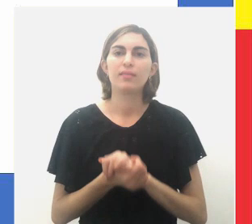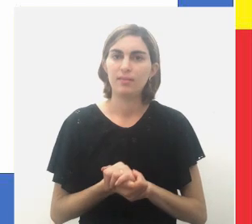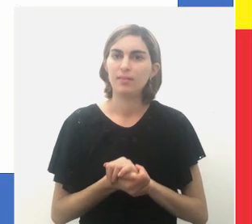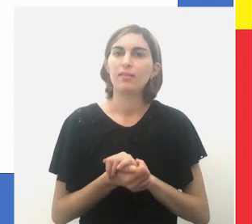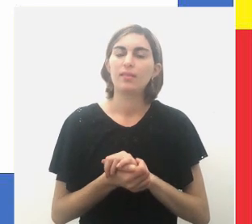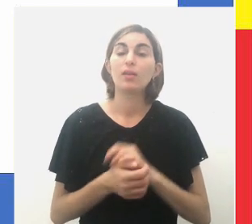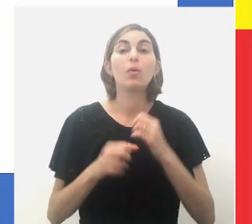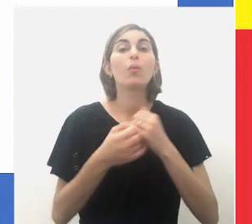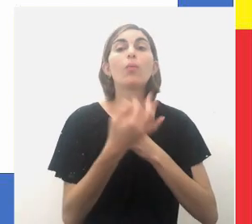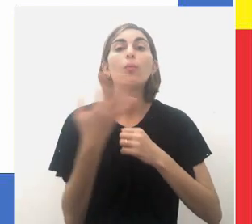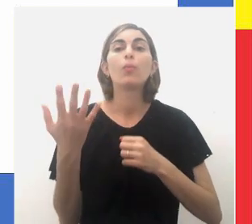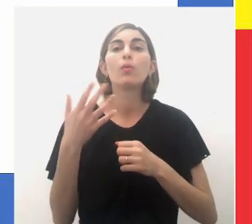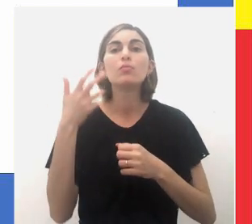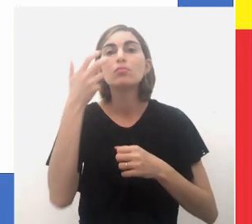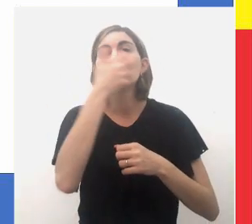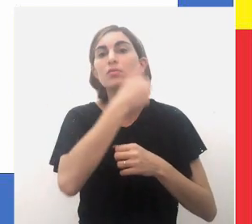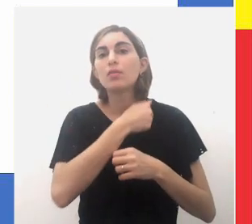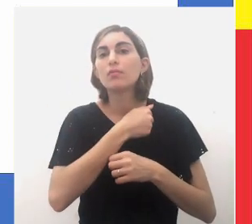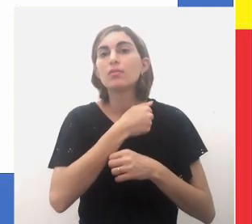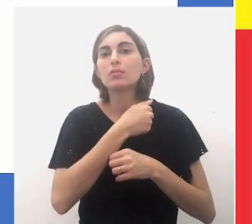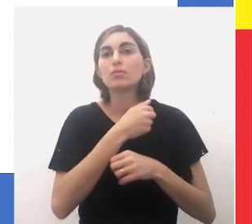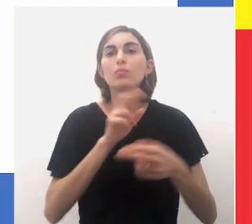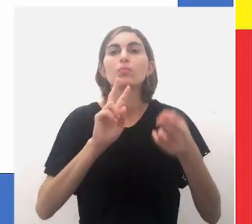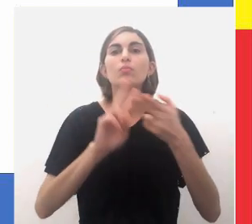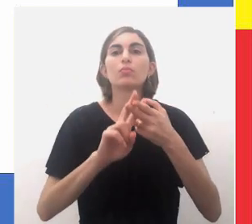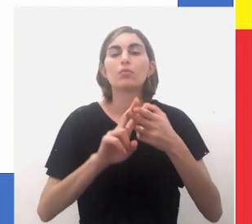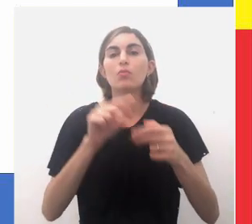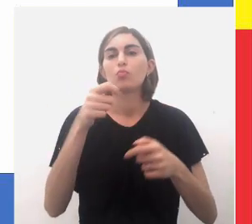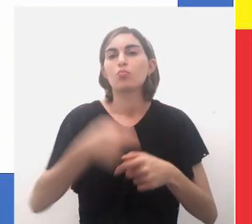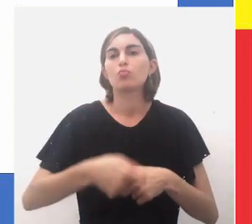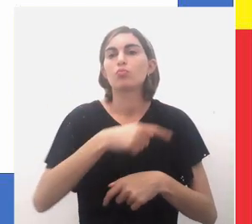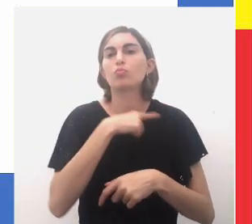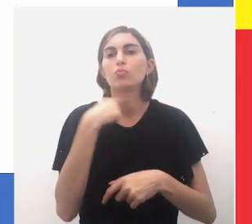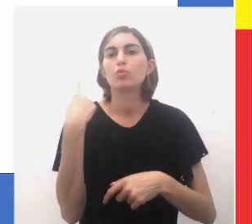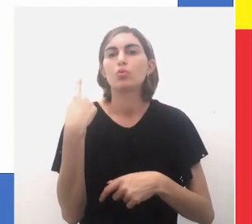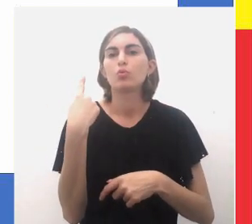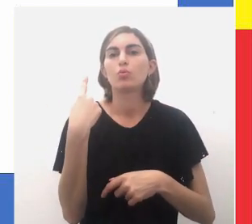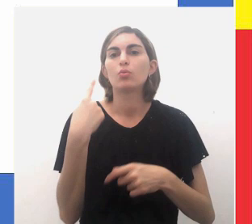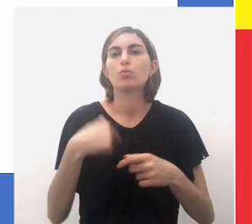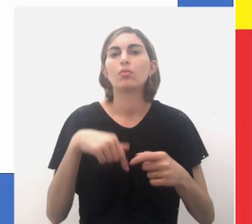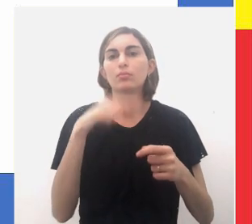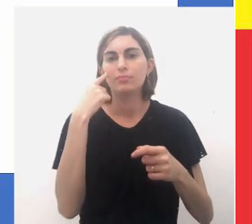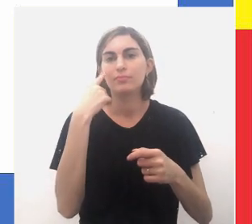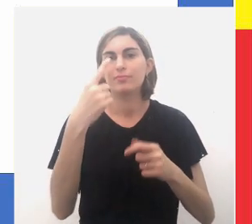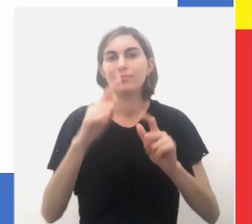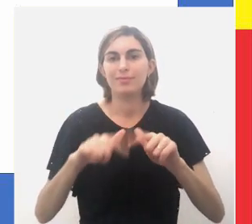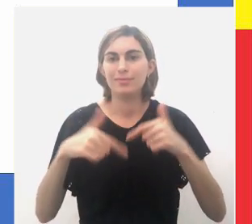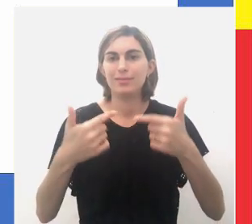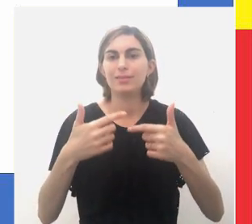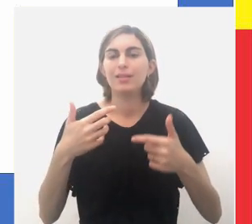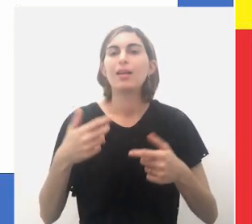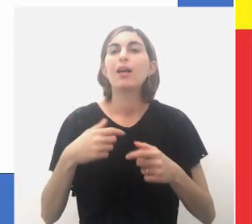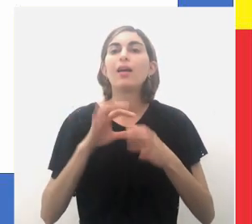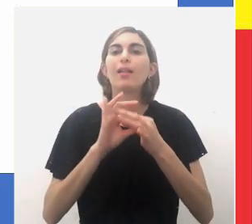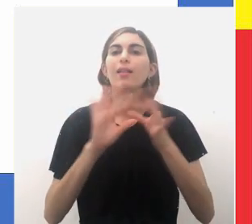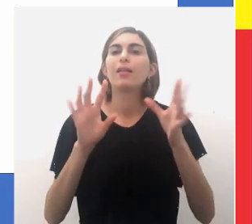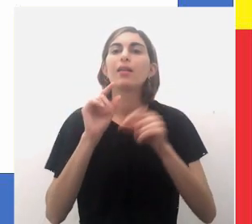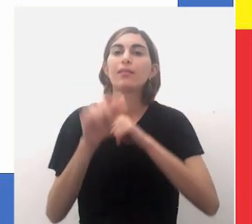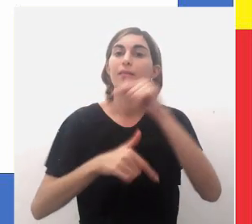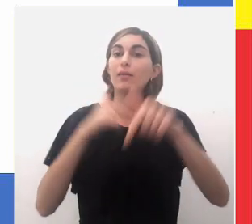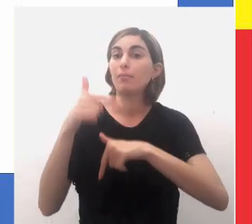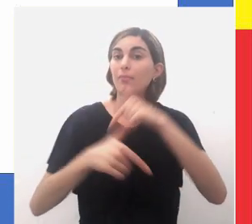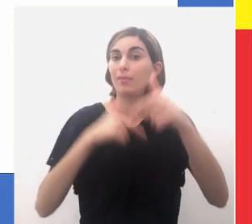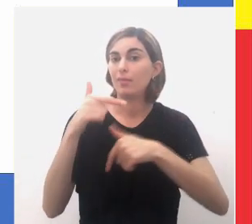Brincadeira, né? Então, com a salvação do prisioneiro, condenado à morte, a compensação pelo seu resgate era